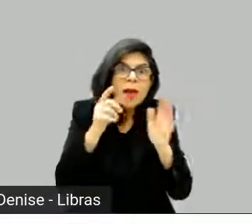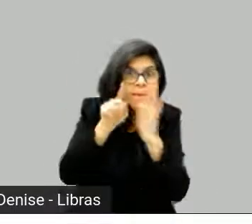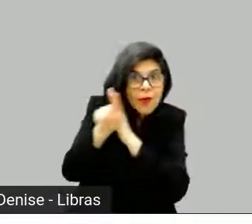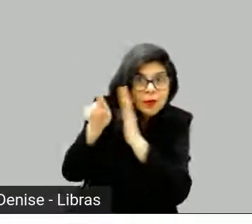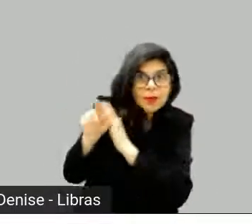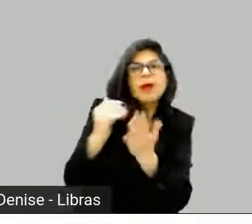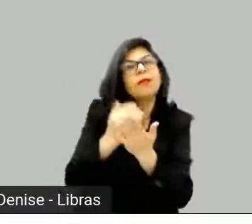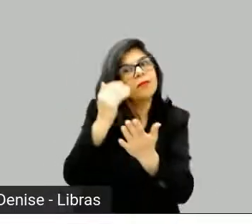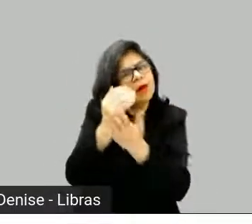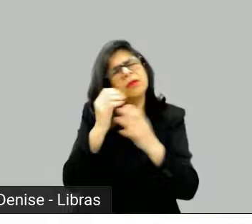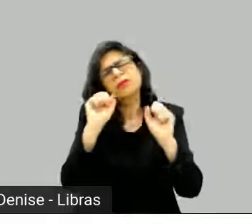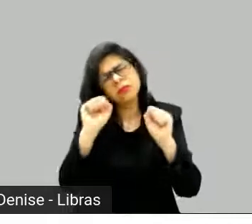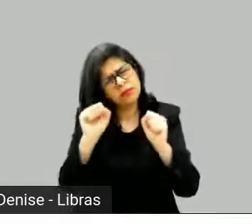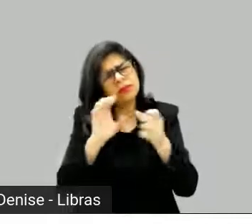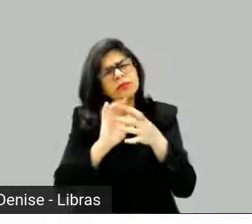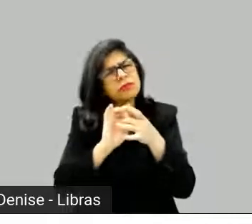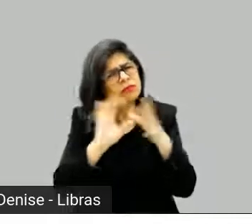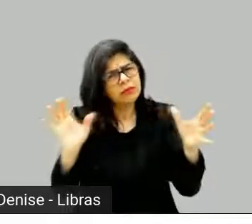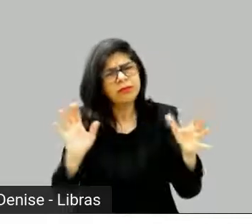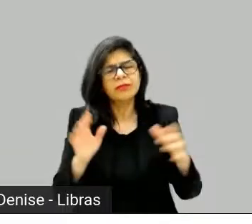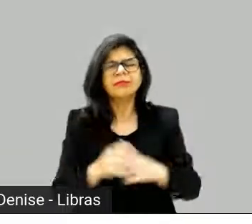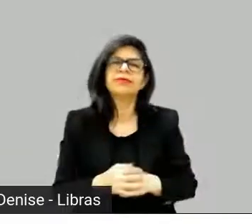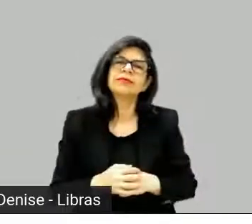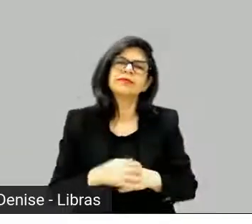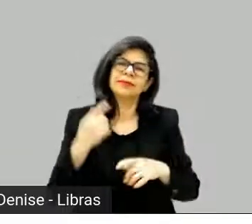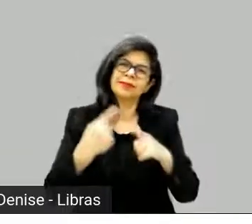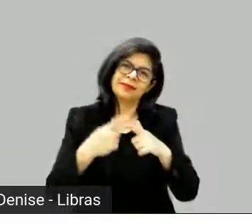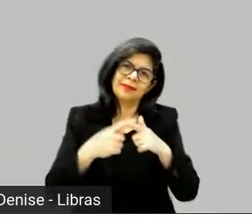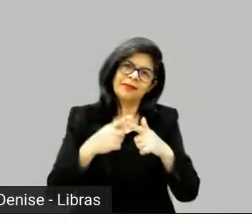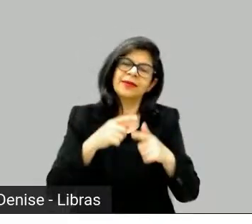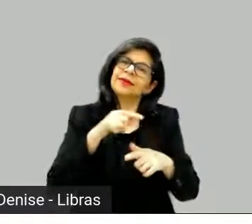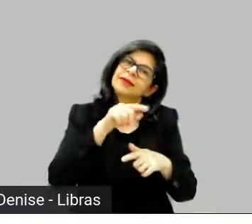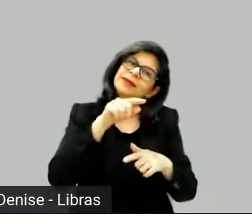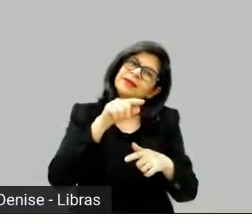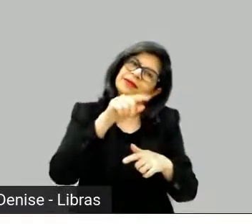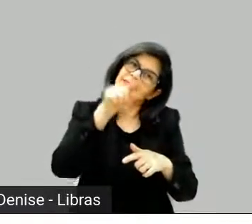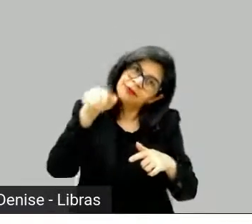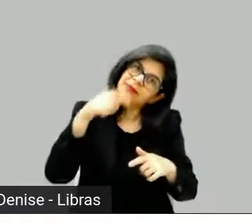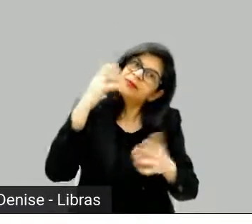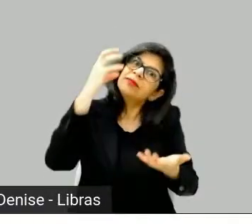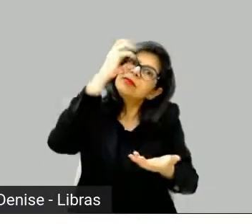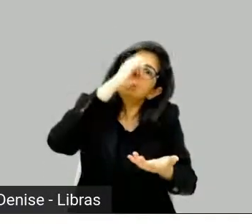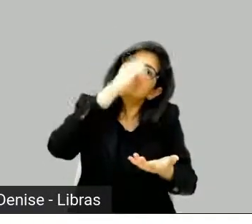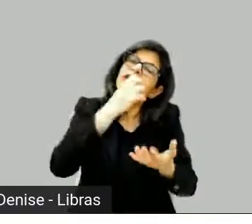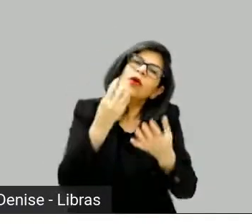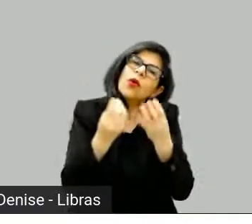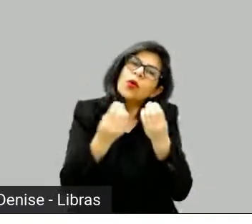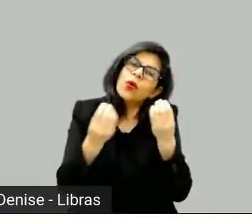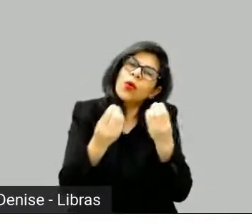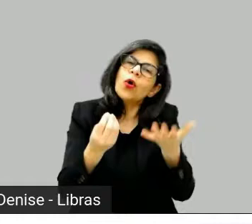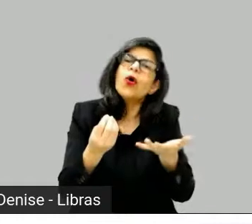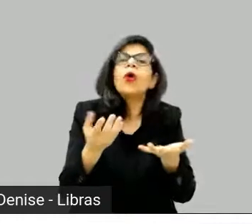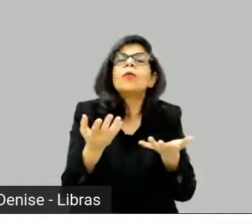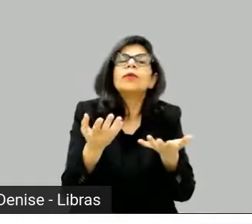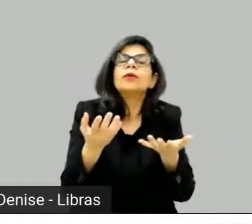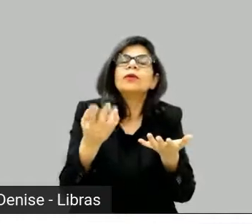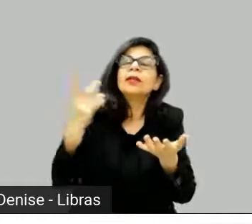esses pontos de vista, entender como que é o processo do Davi, enfim, ver como que ele pensa aí